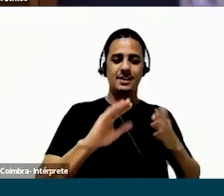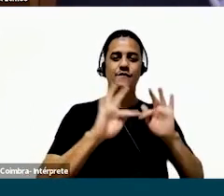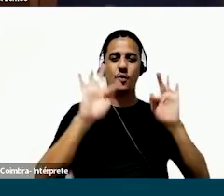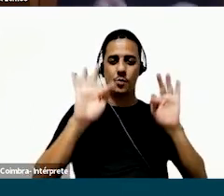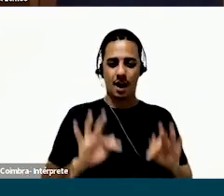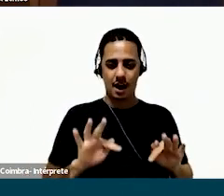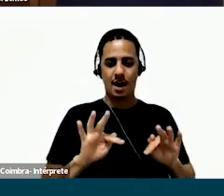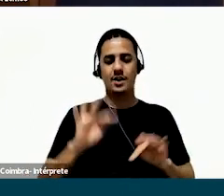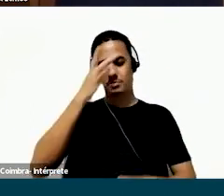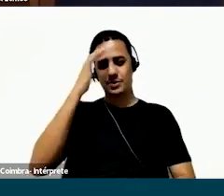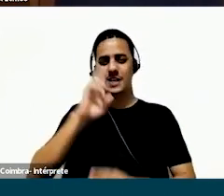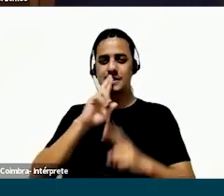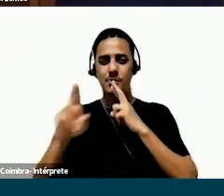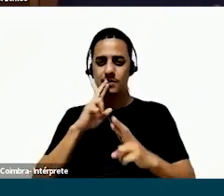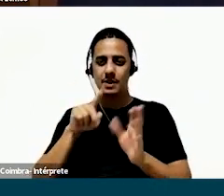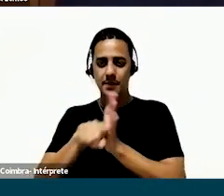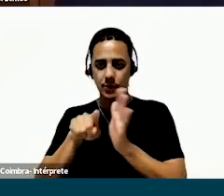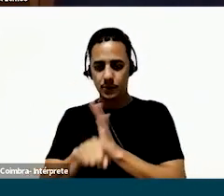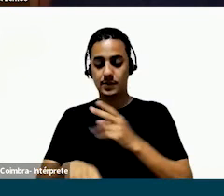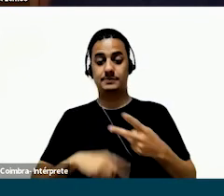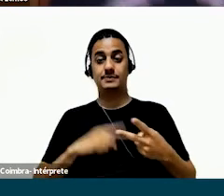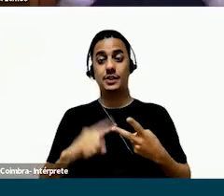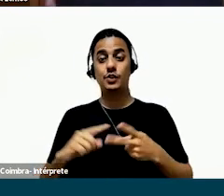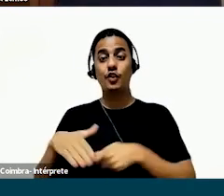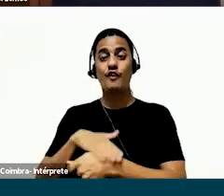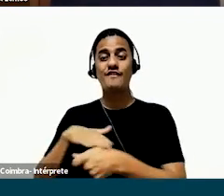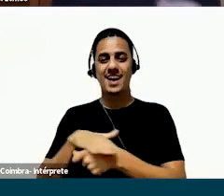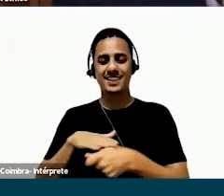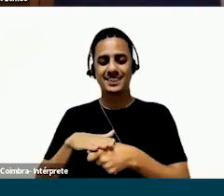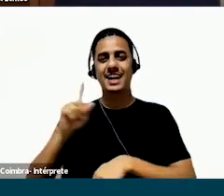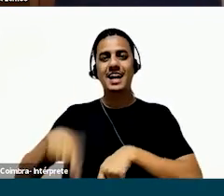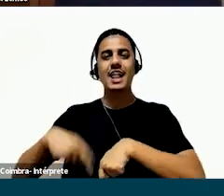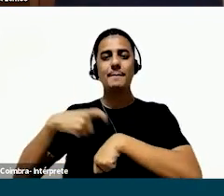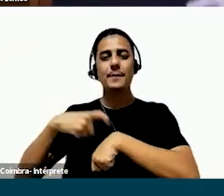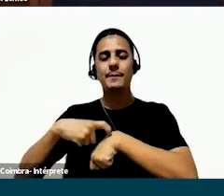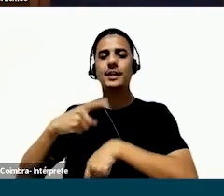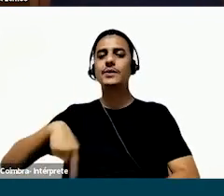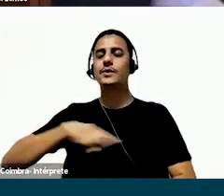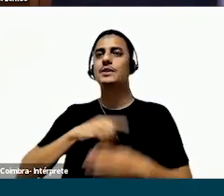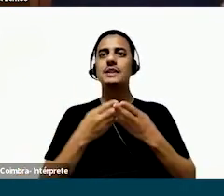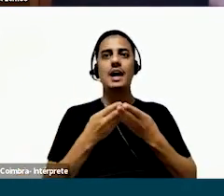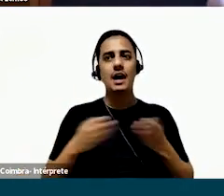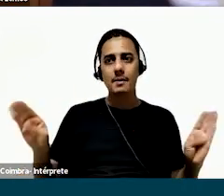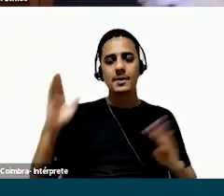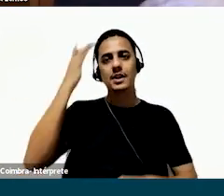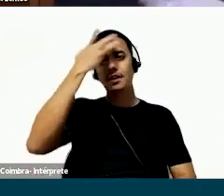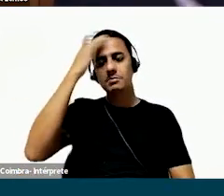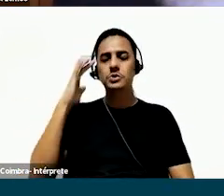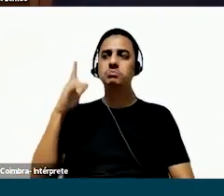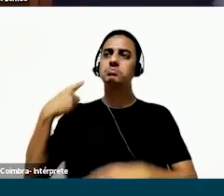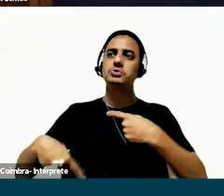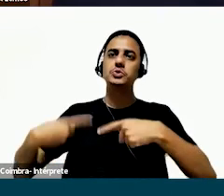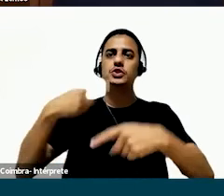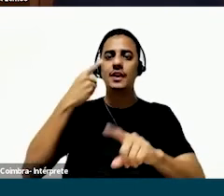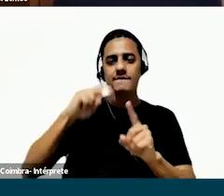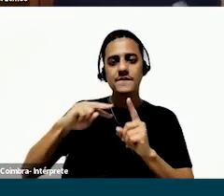para as entrevistadas já responderem perguntas muito objetivas. E um segundo momento de conversa, um momento em que a gente pudesse abrir